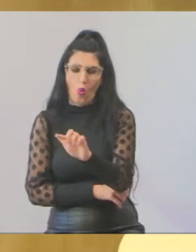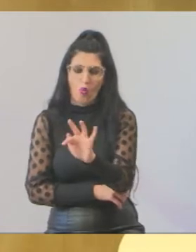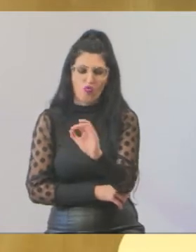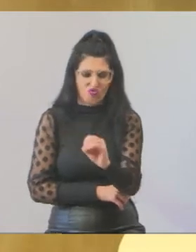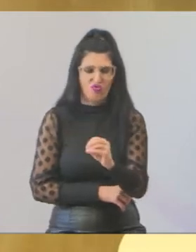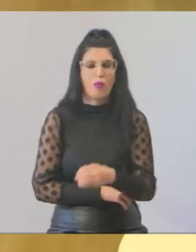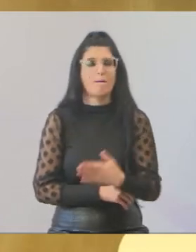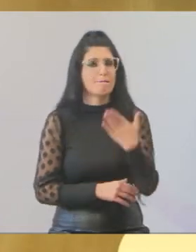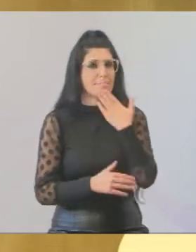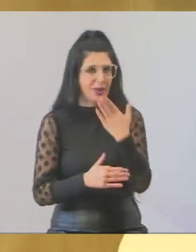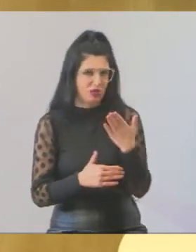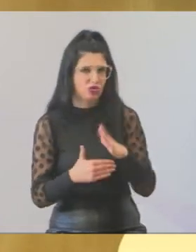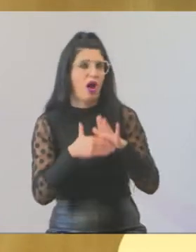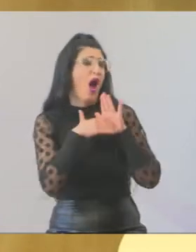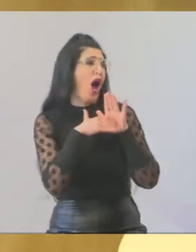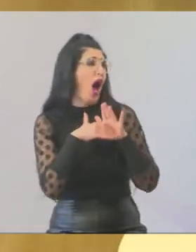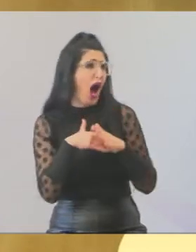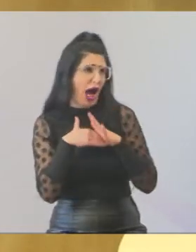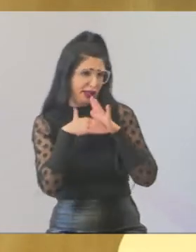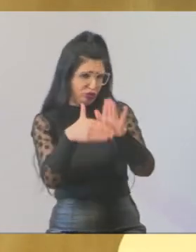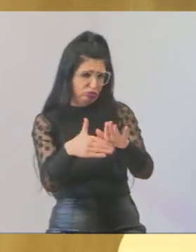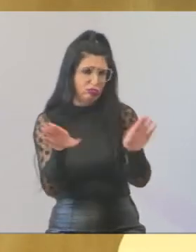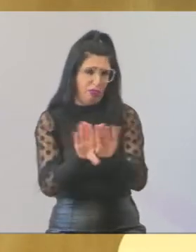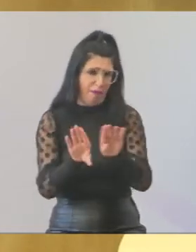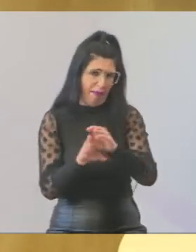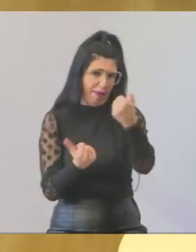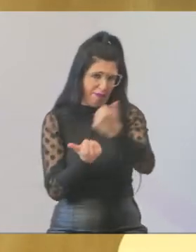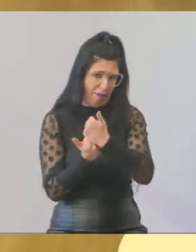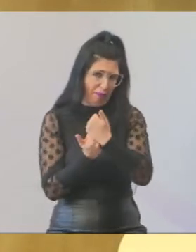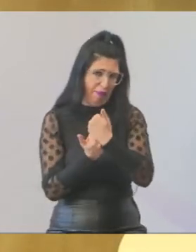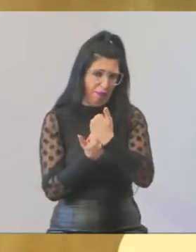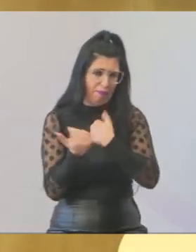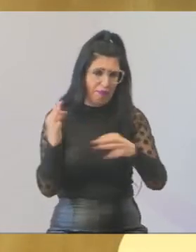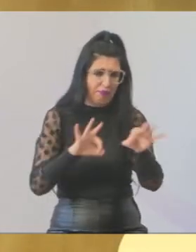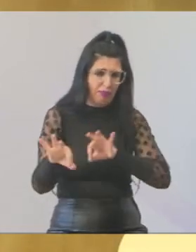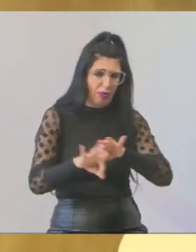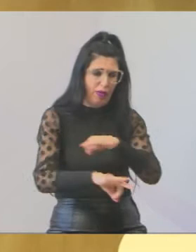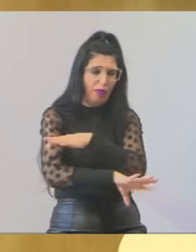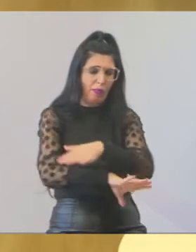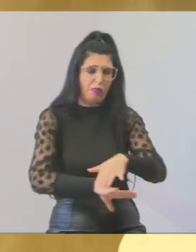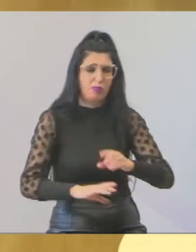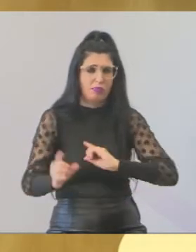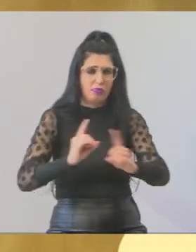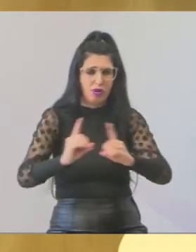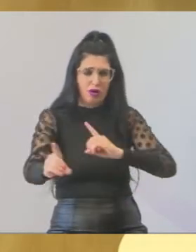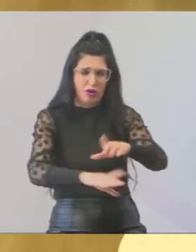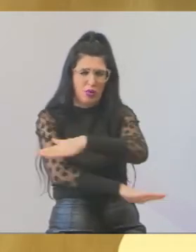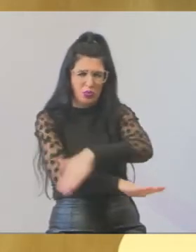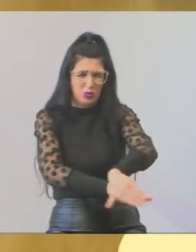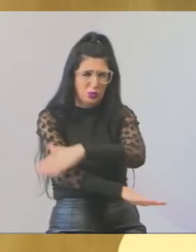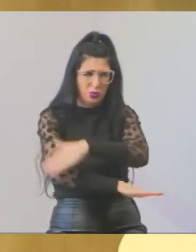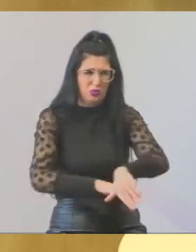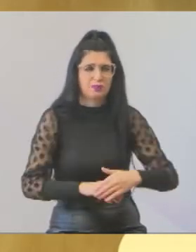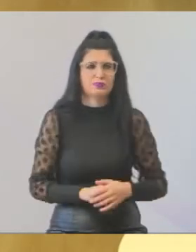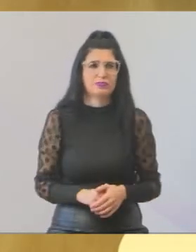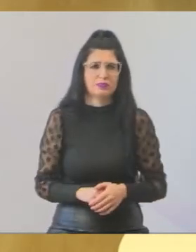rapaziada para deixar o material para estar fazendo esse serviço aí, porque nós temos aí o PC, PC que